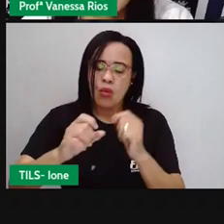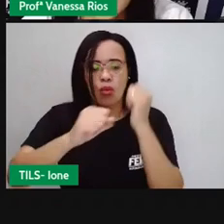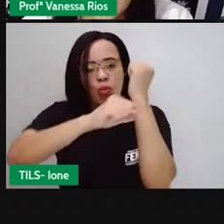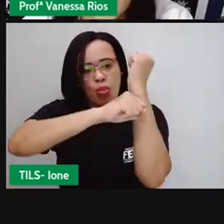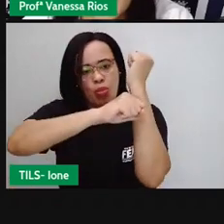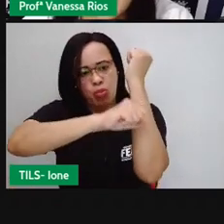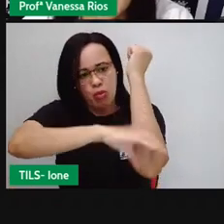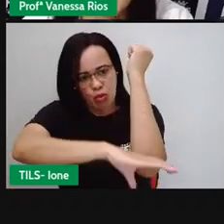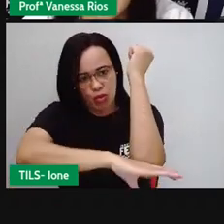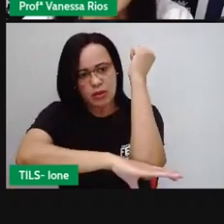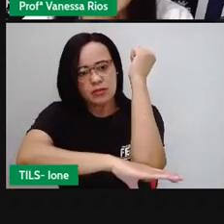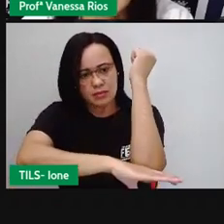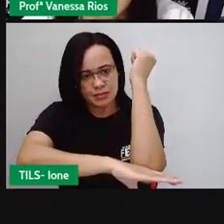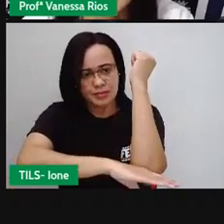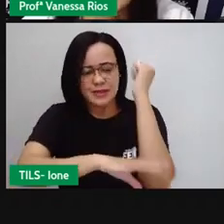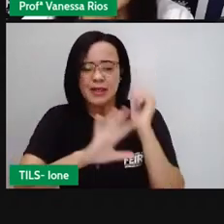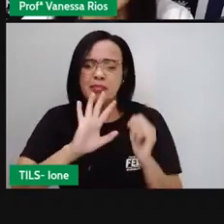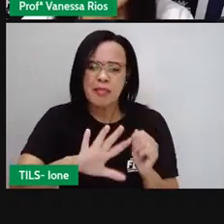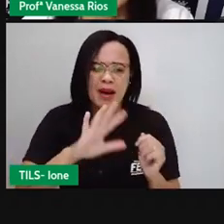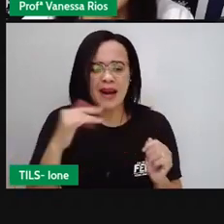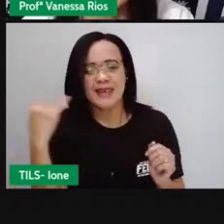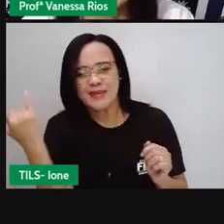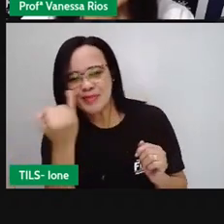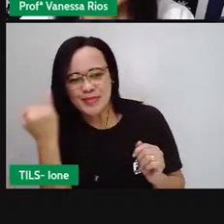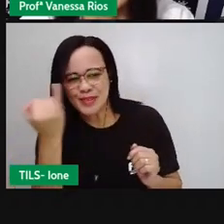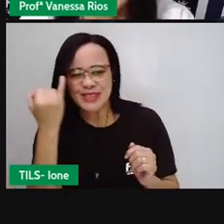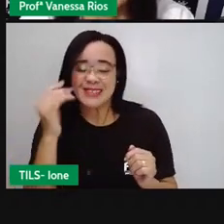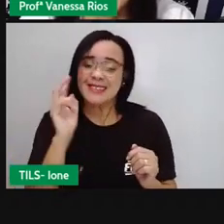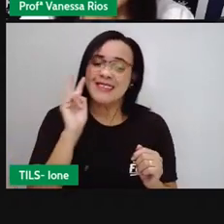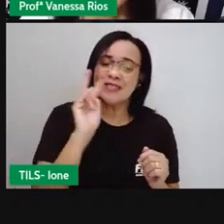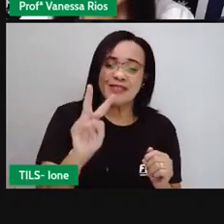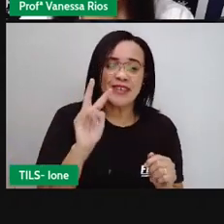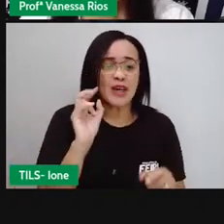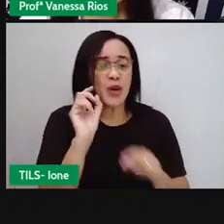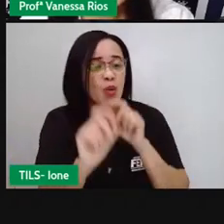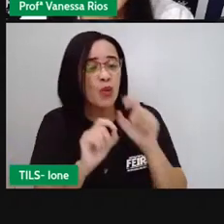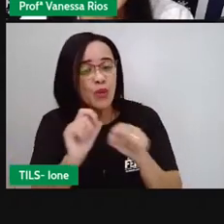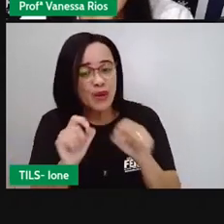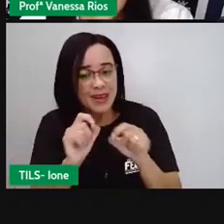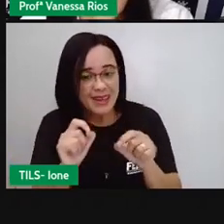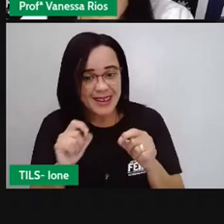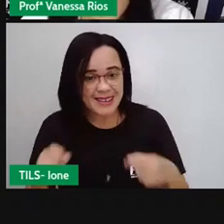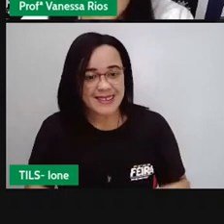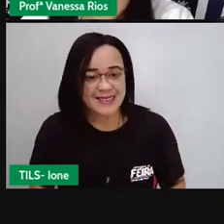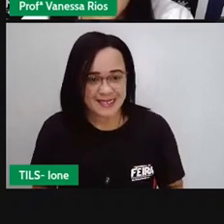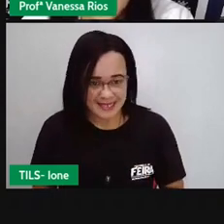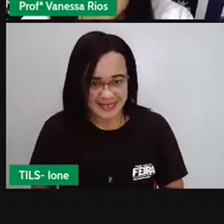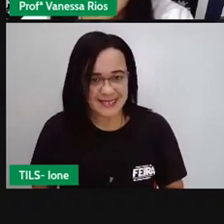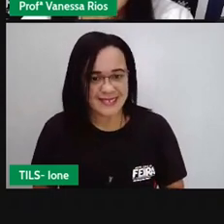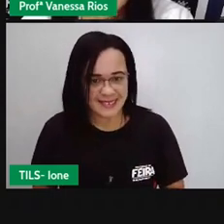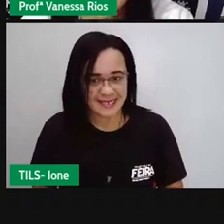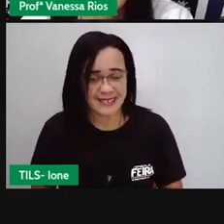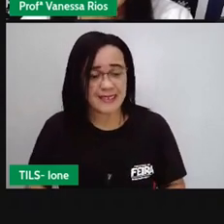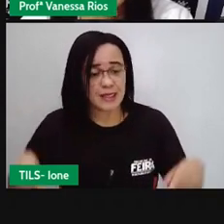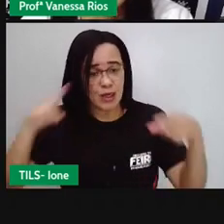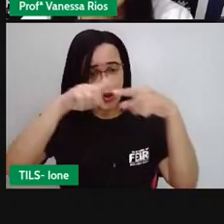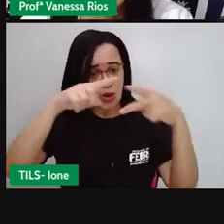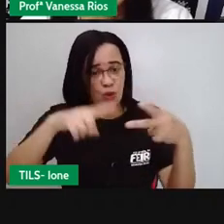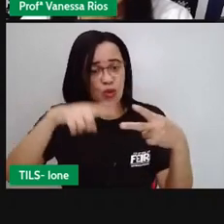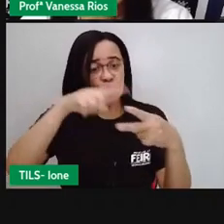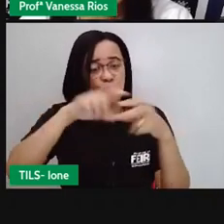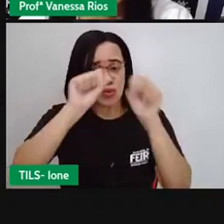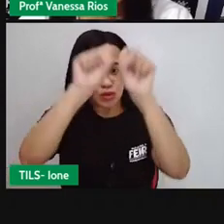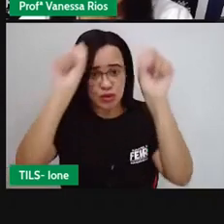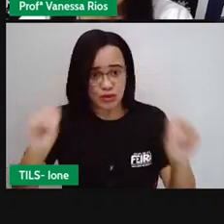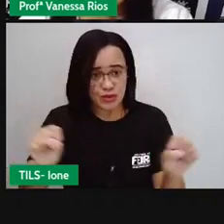interessante a gente observar aí a utilização aí, a aparição de mais dois órgãos no sistema digestório, que são